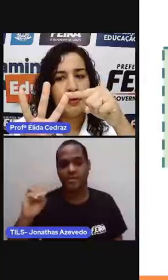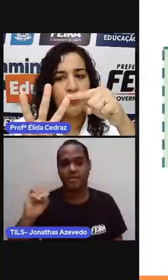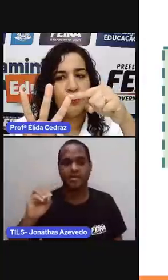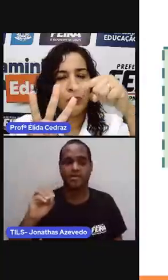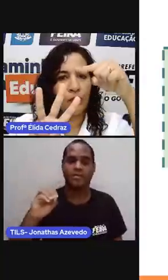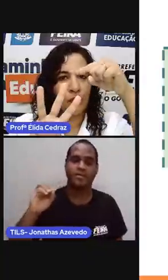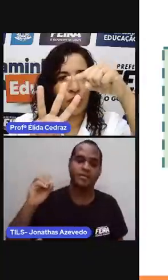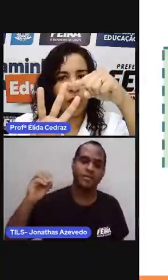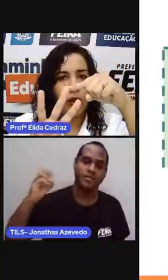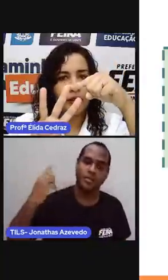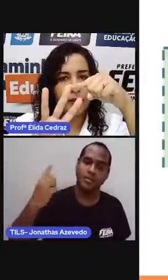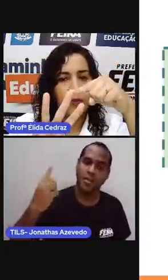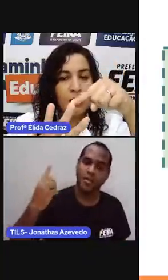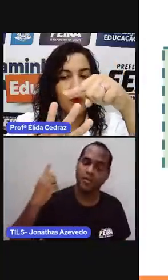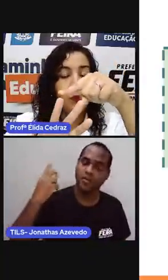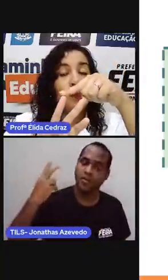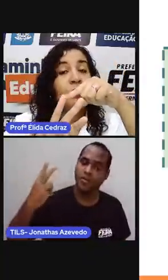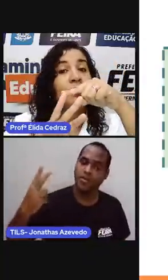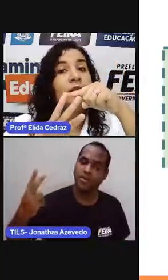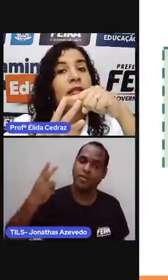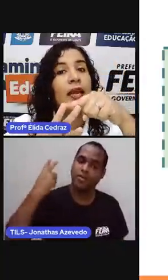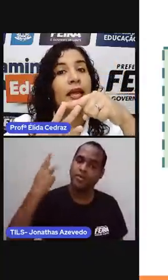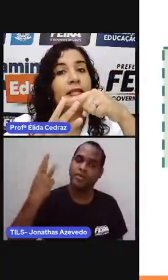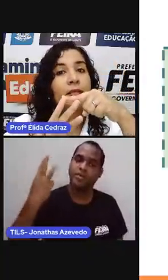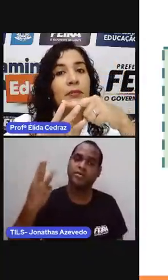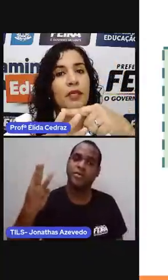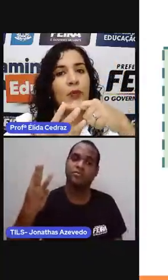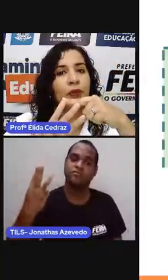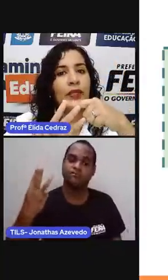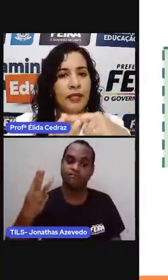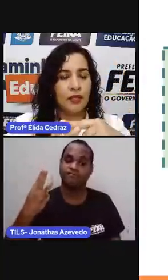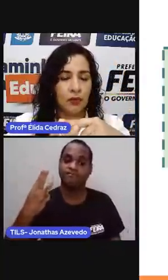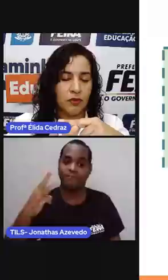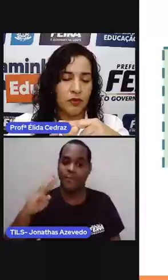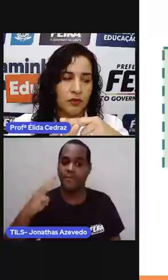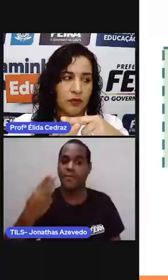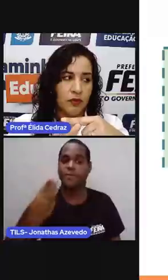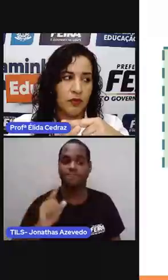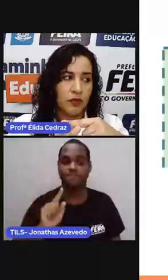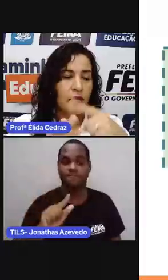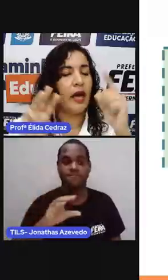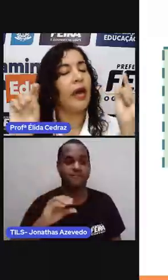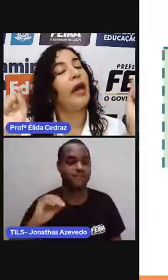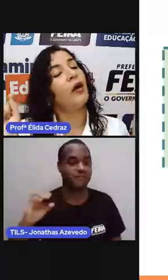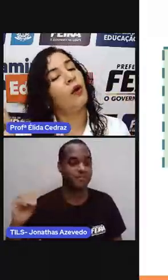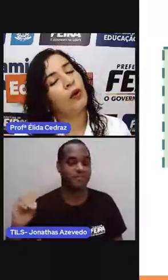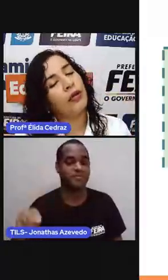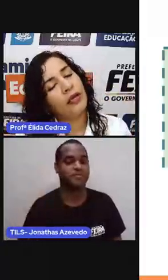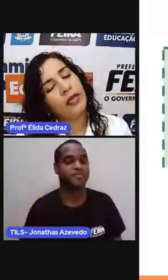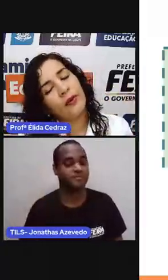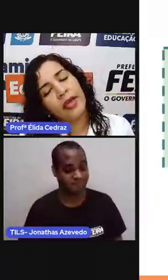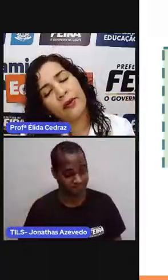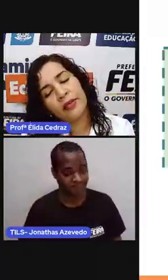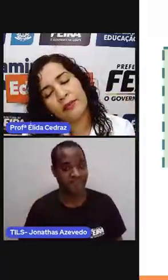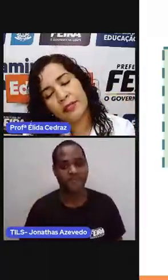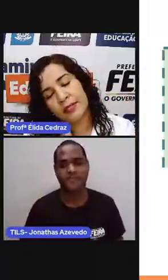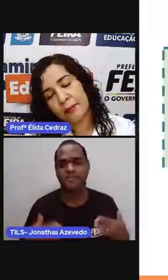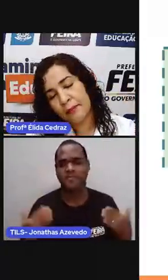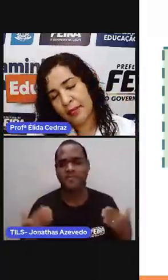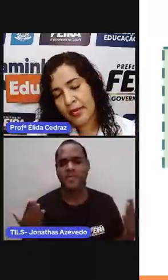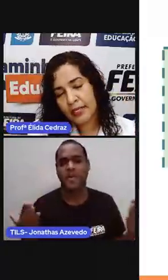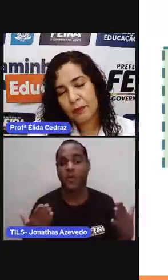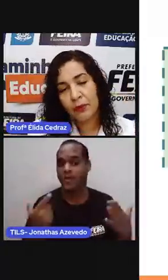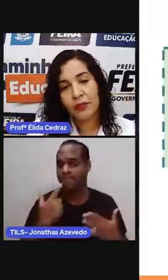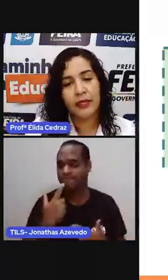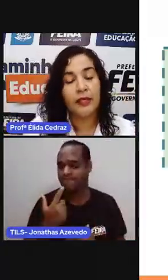Mil, dois mil, três mil quilos. Agora, eu quero que você